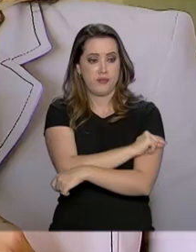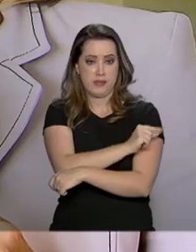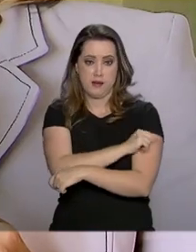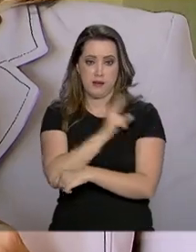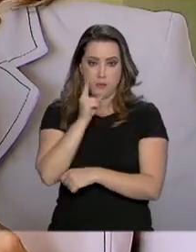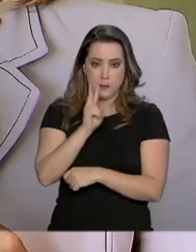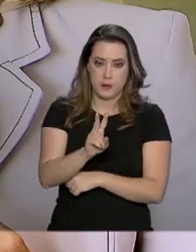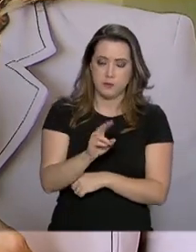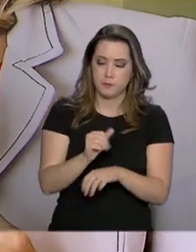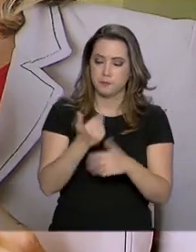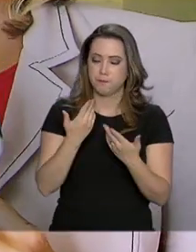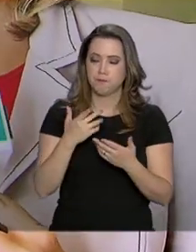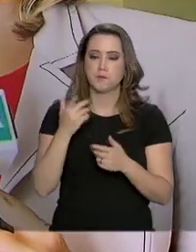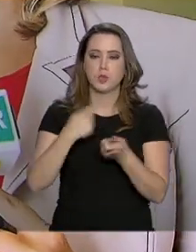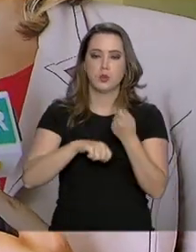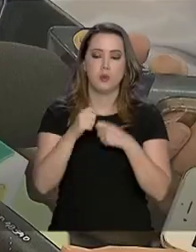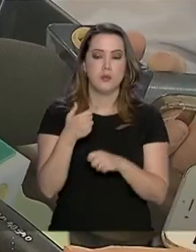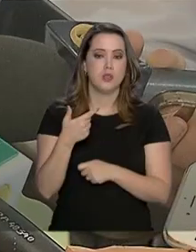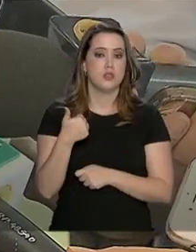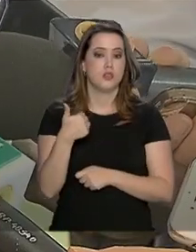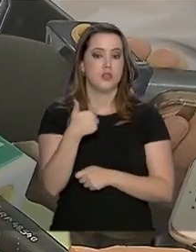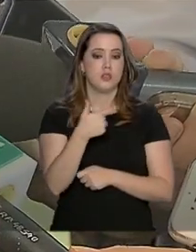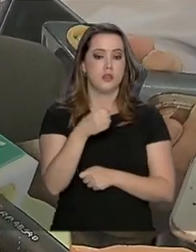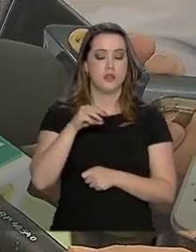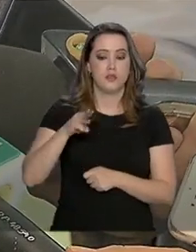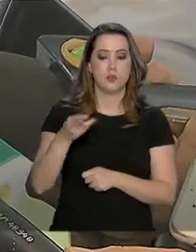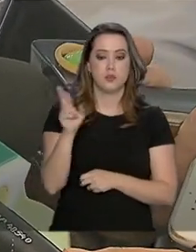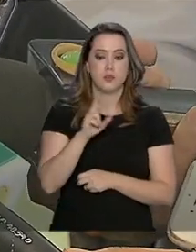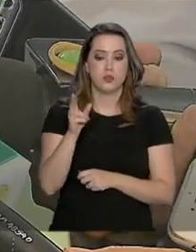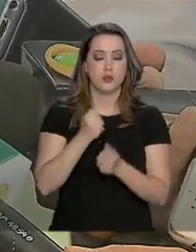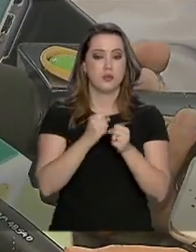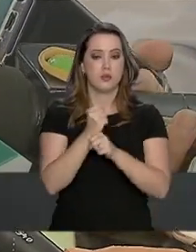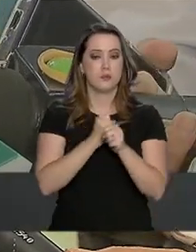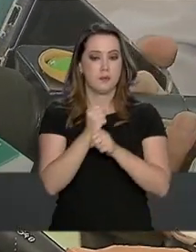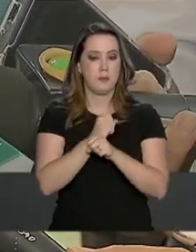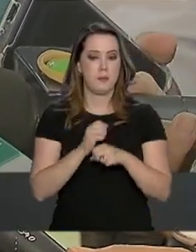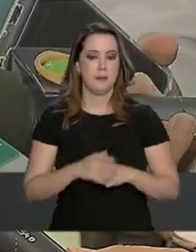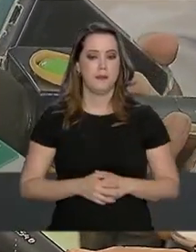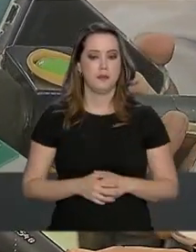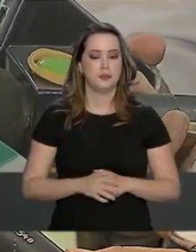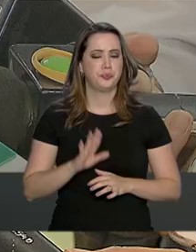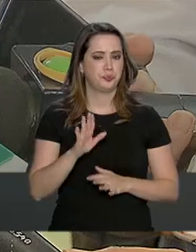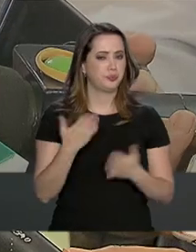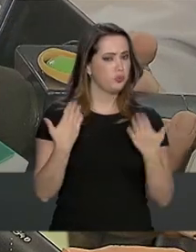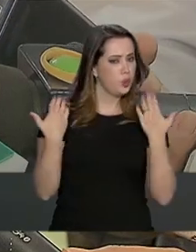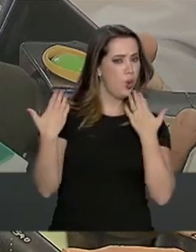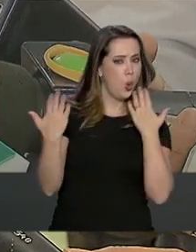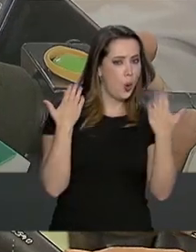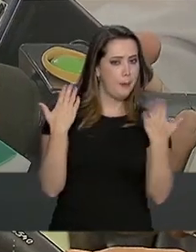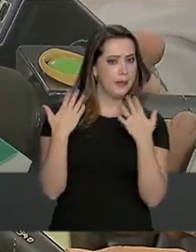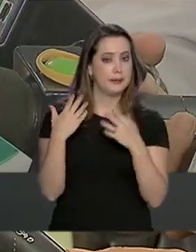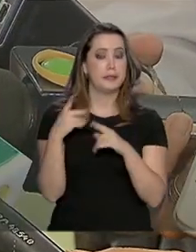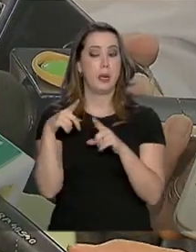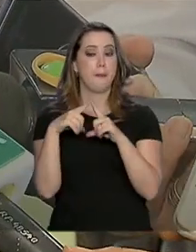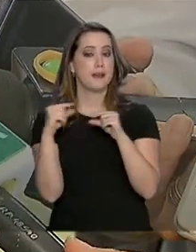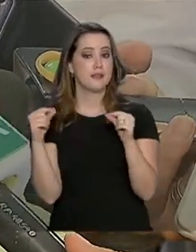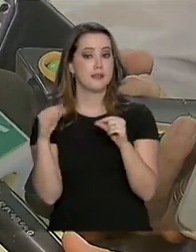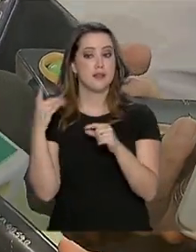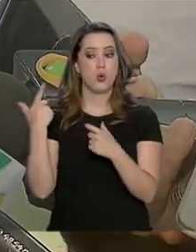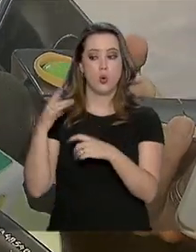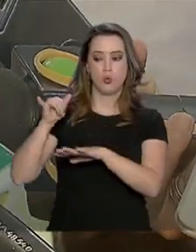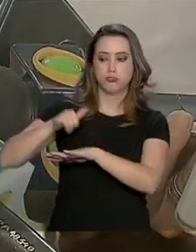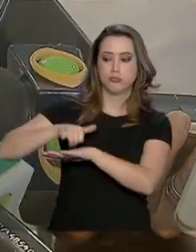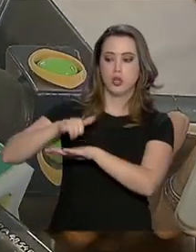120 milhões de reais por ano. Só para você ter uma ideia, aqui em Brasília, o aeroporto internacional